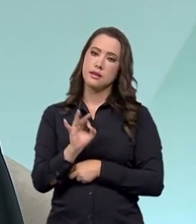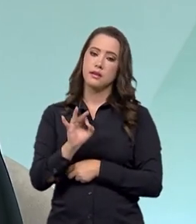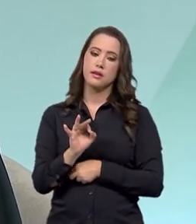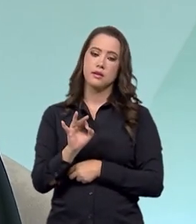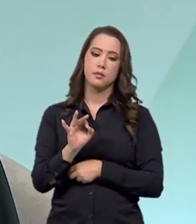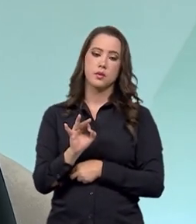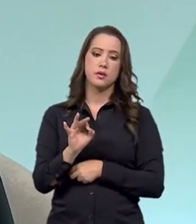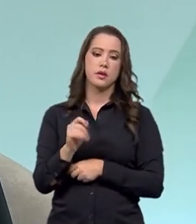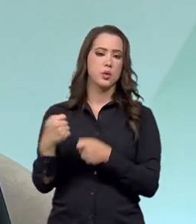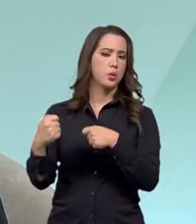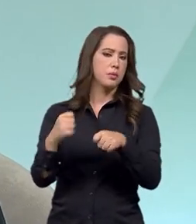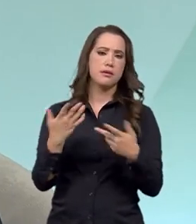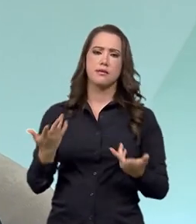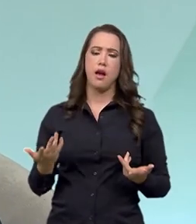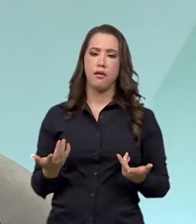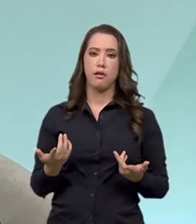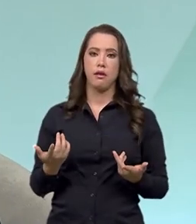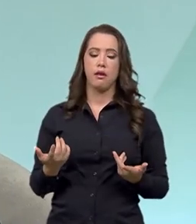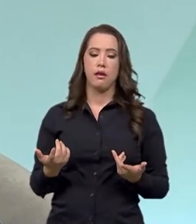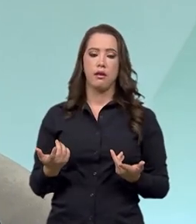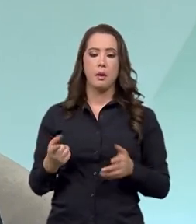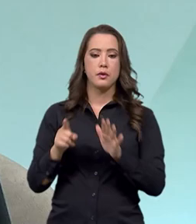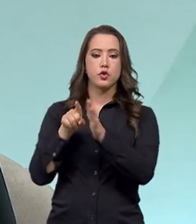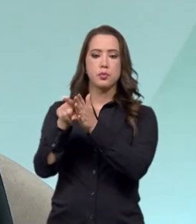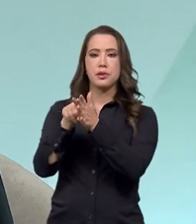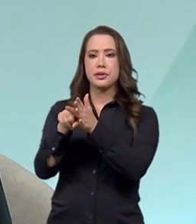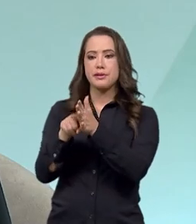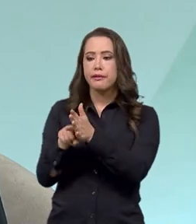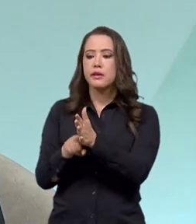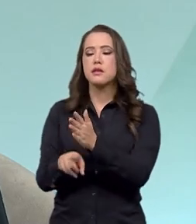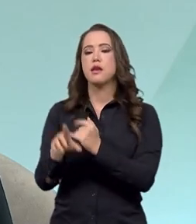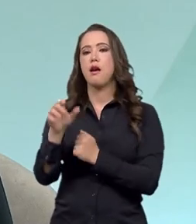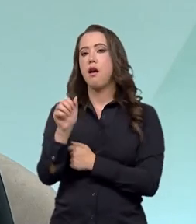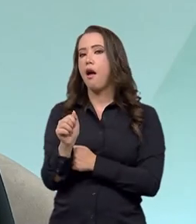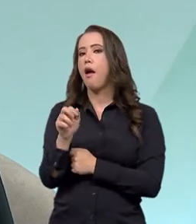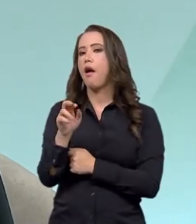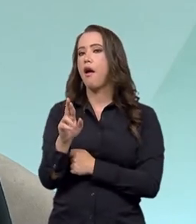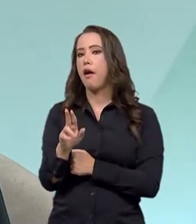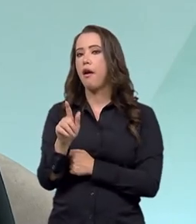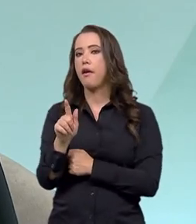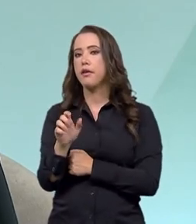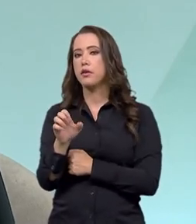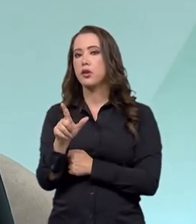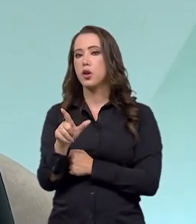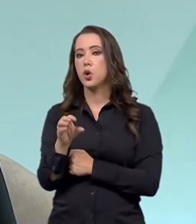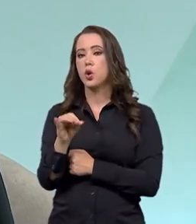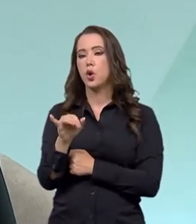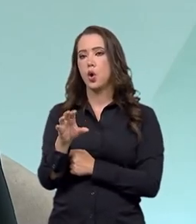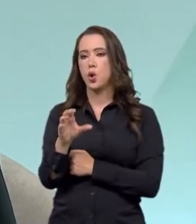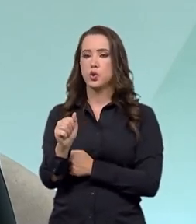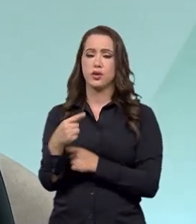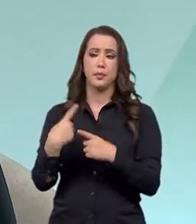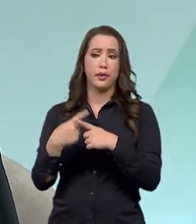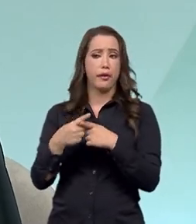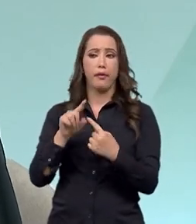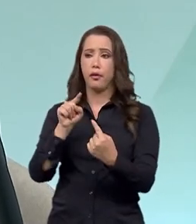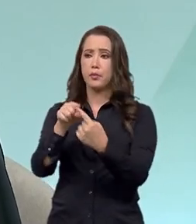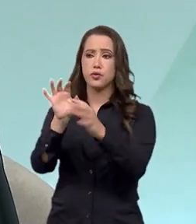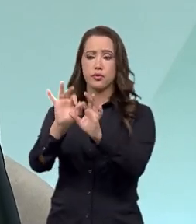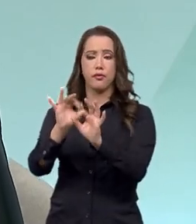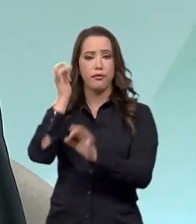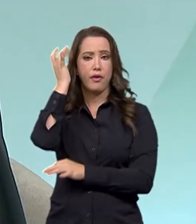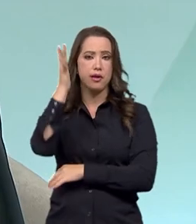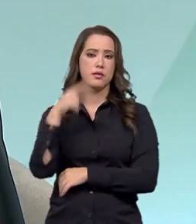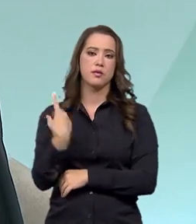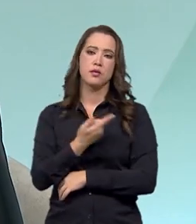dispensáveis de pesquisas arqueológicas, que os critérios eram muito objetivos. Então, a gente conseguiu automatizar